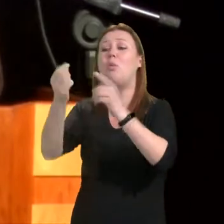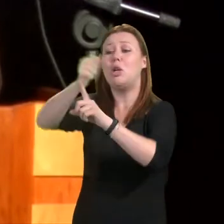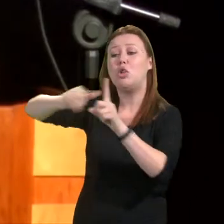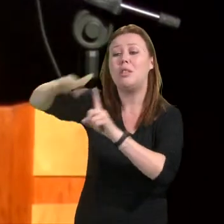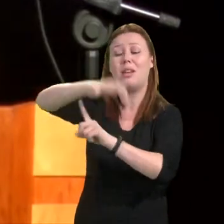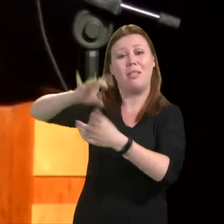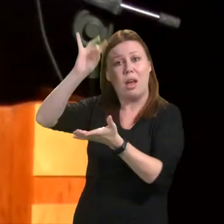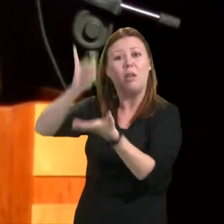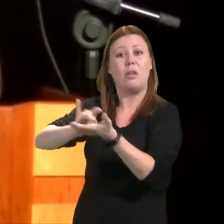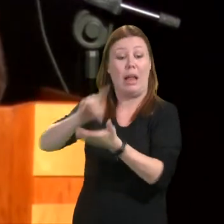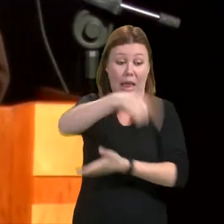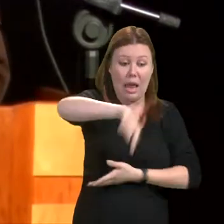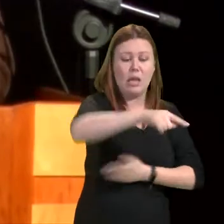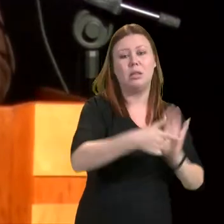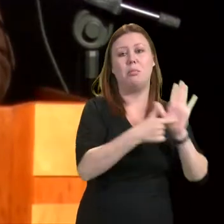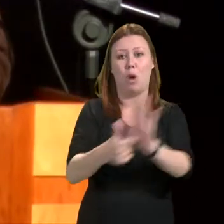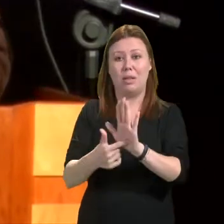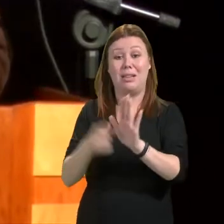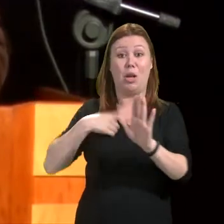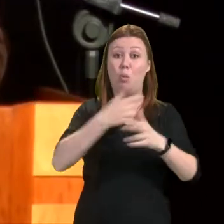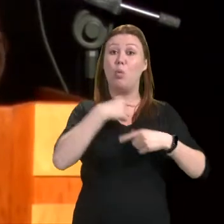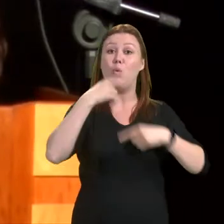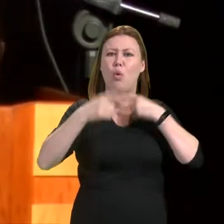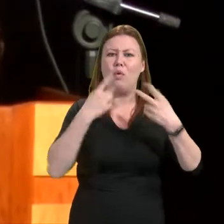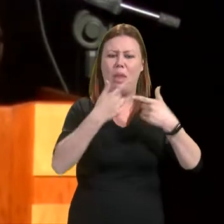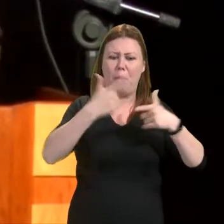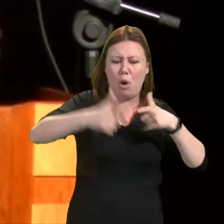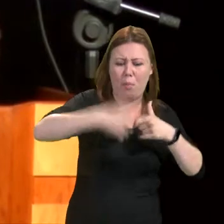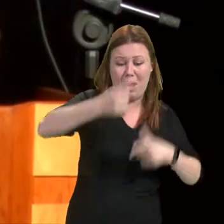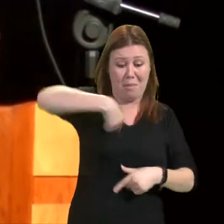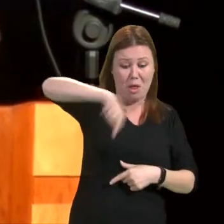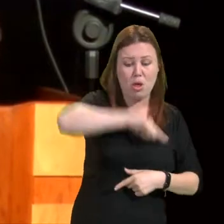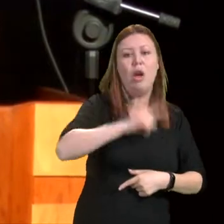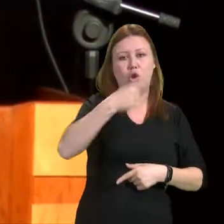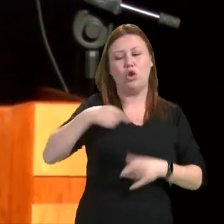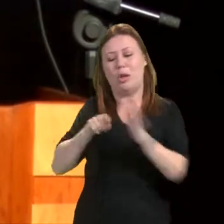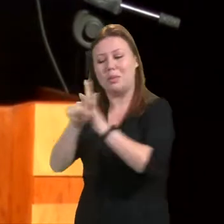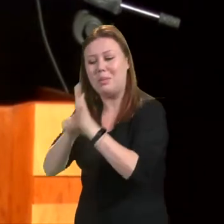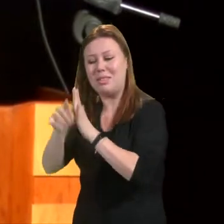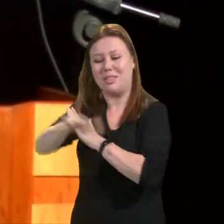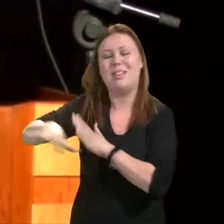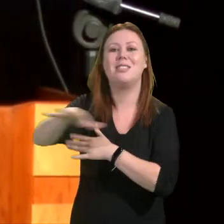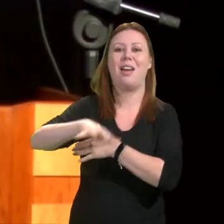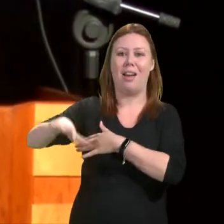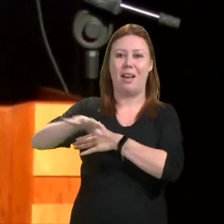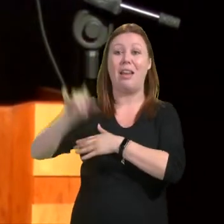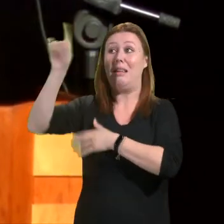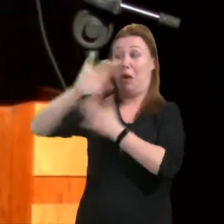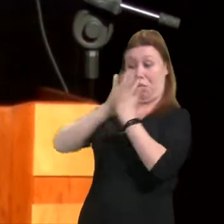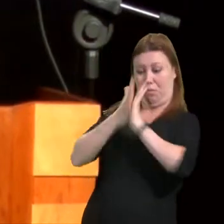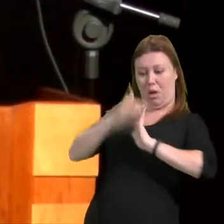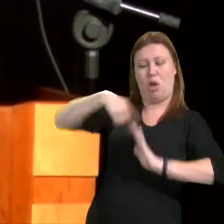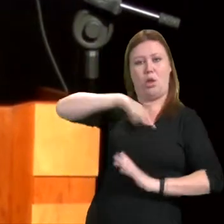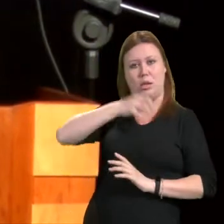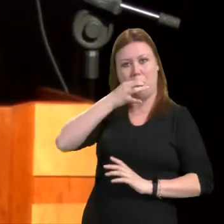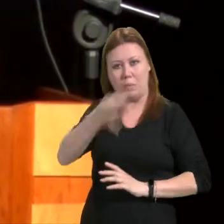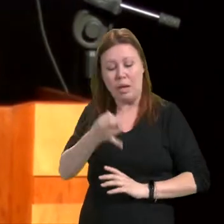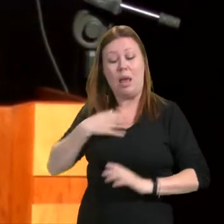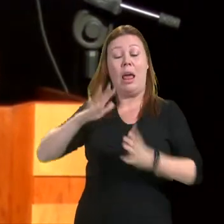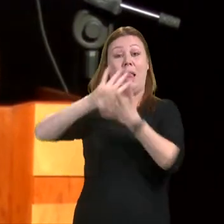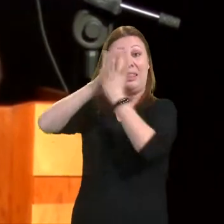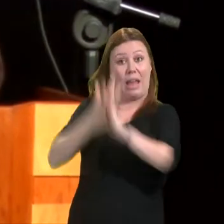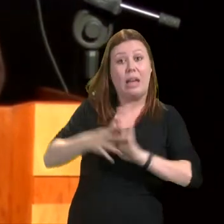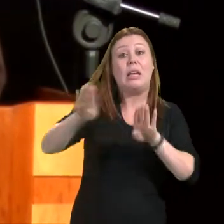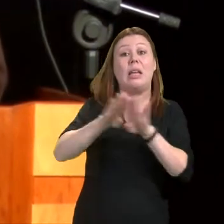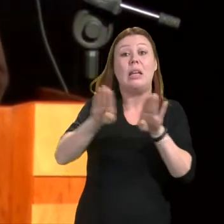fazem pesquisa a partir das nossas questões, a partir das nossas realidades. Então, além de ser um ataque ao senso crítico, à pesquisa, a